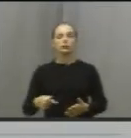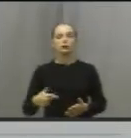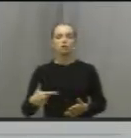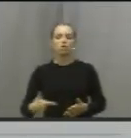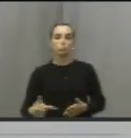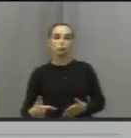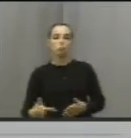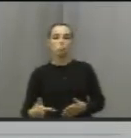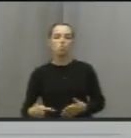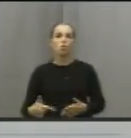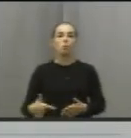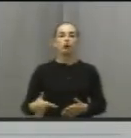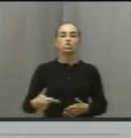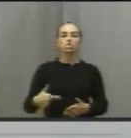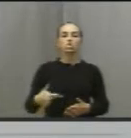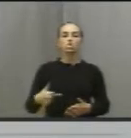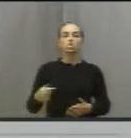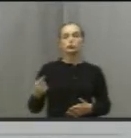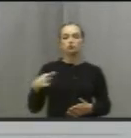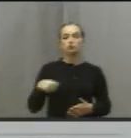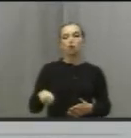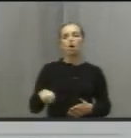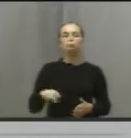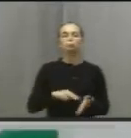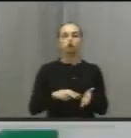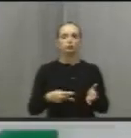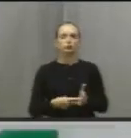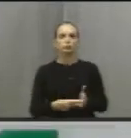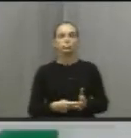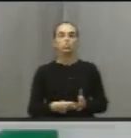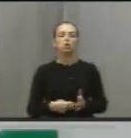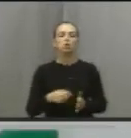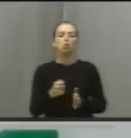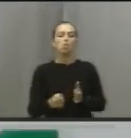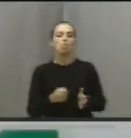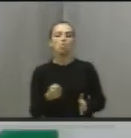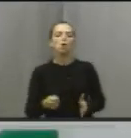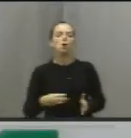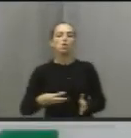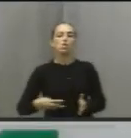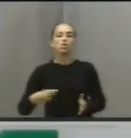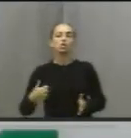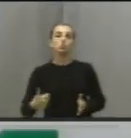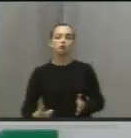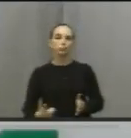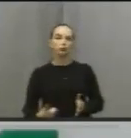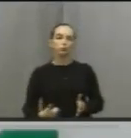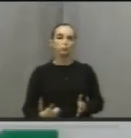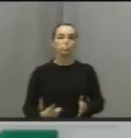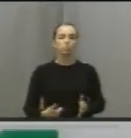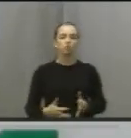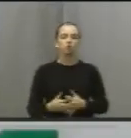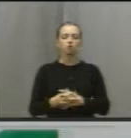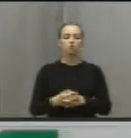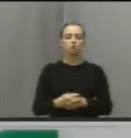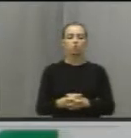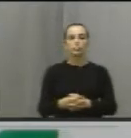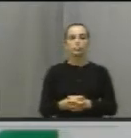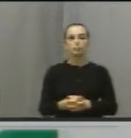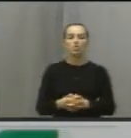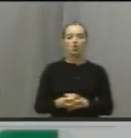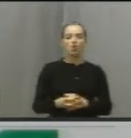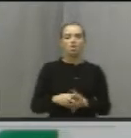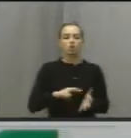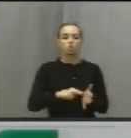Araraquara 31 mil faltas de servidores. Próximo. O número de faltas de servidor público